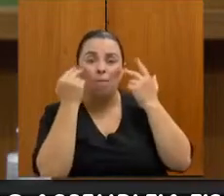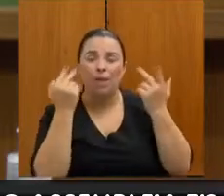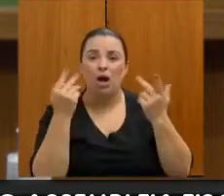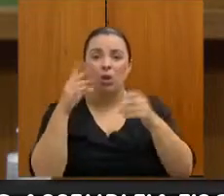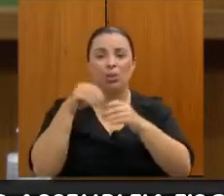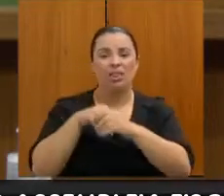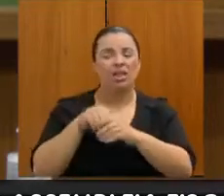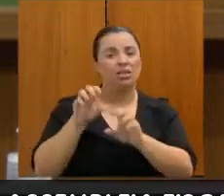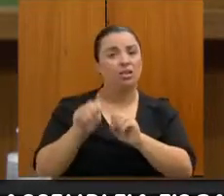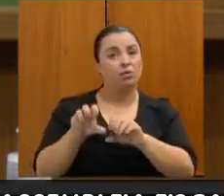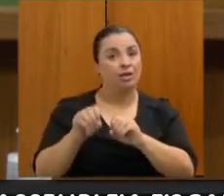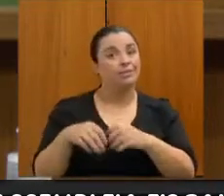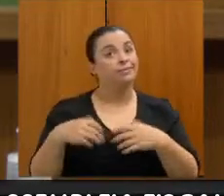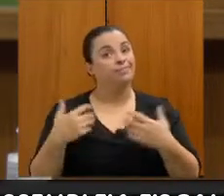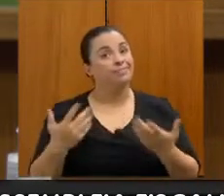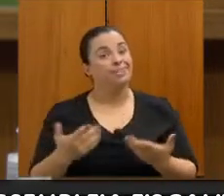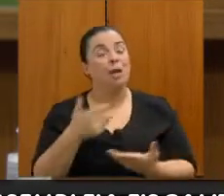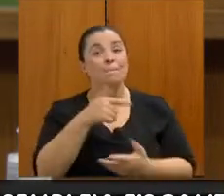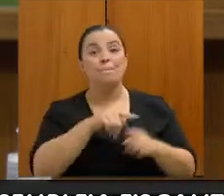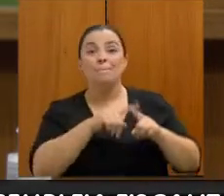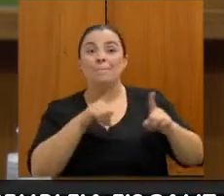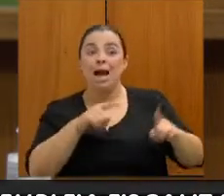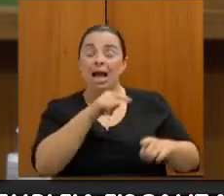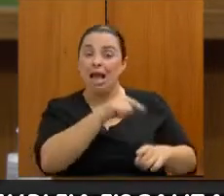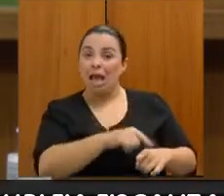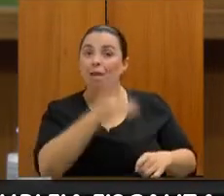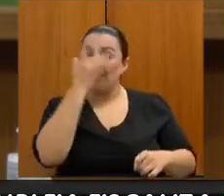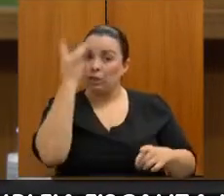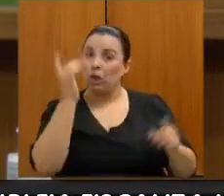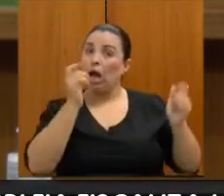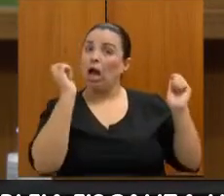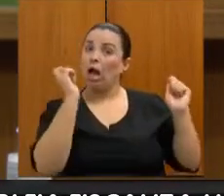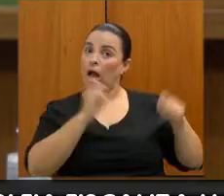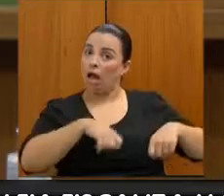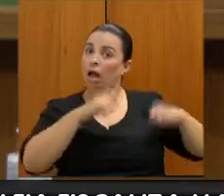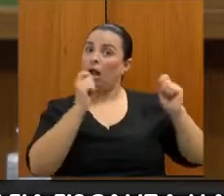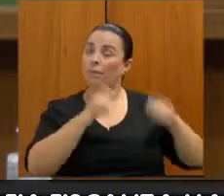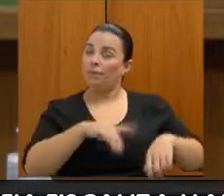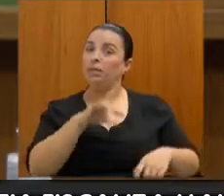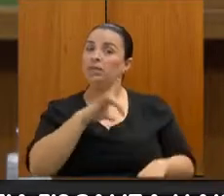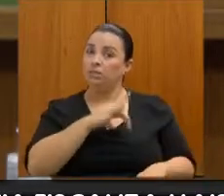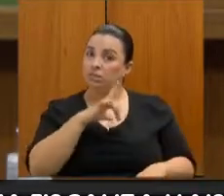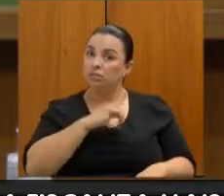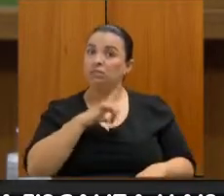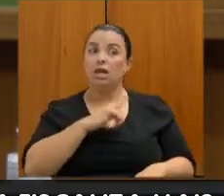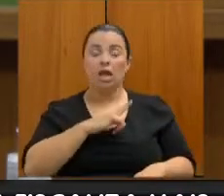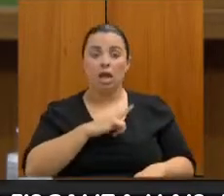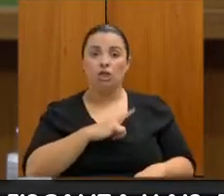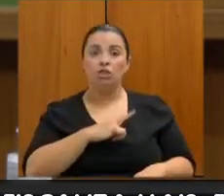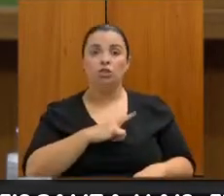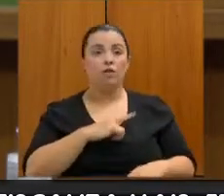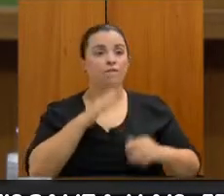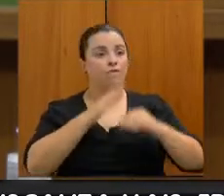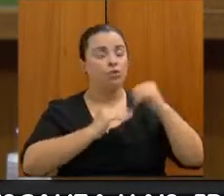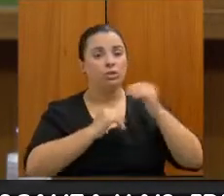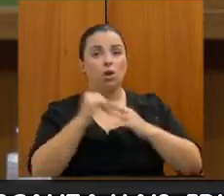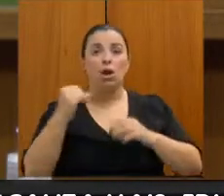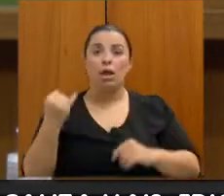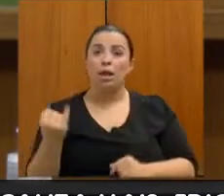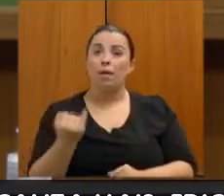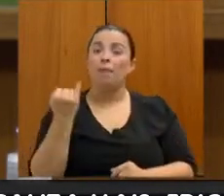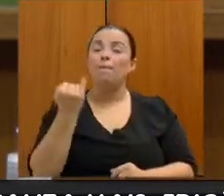No entanto, são pessoas extremamente capazes de desenvolver funções importantes